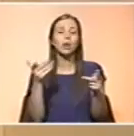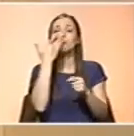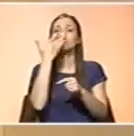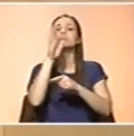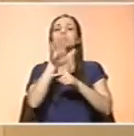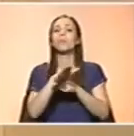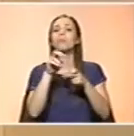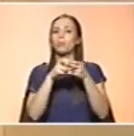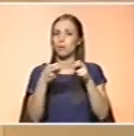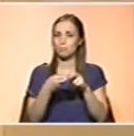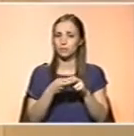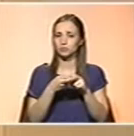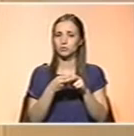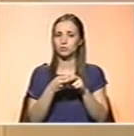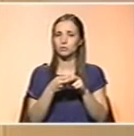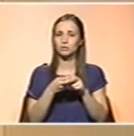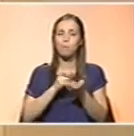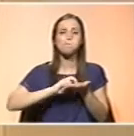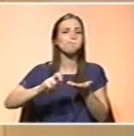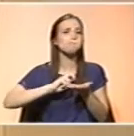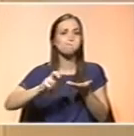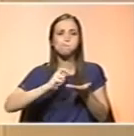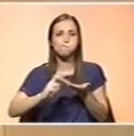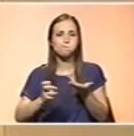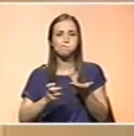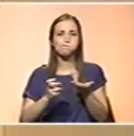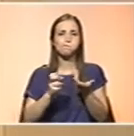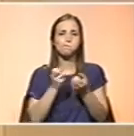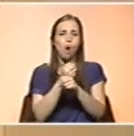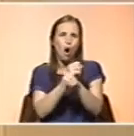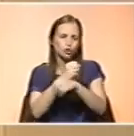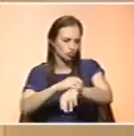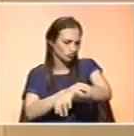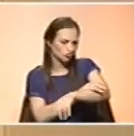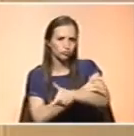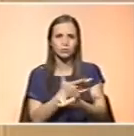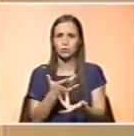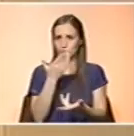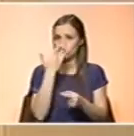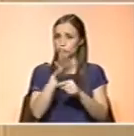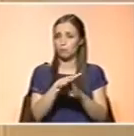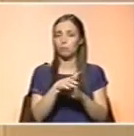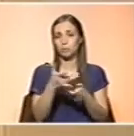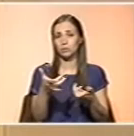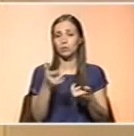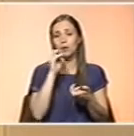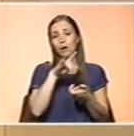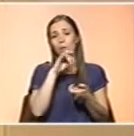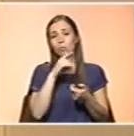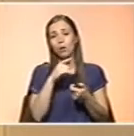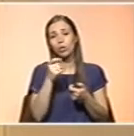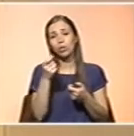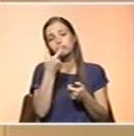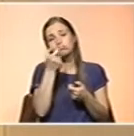de mobilidade, problemas de articulações, por exemplo, que podem ser com alguns suplementos